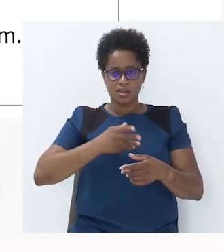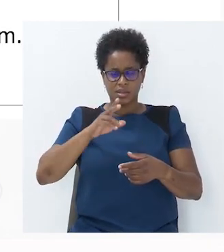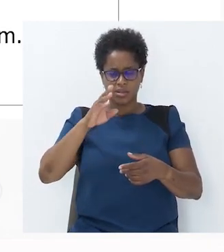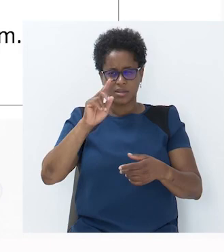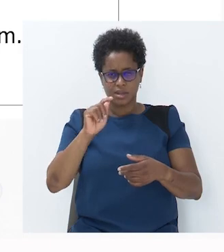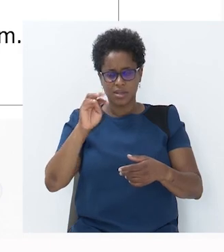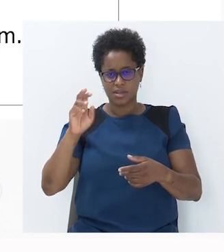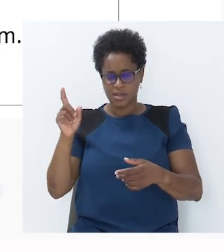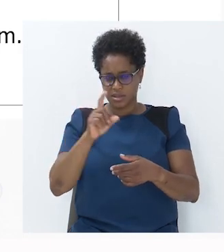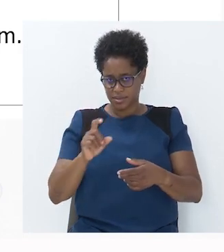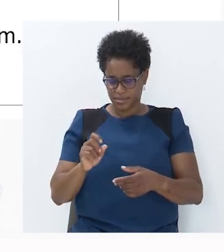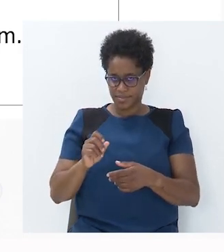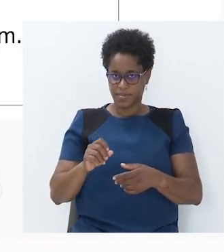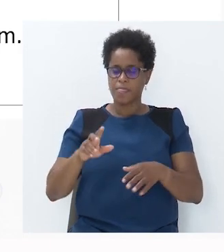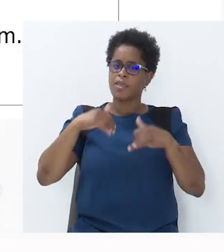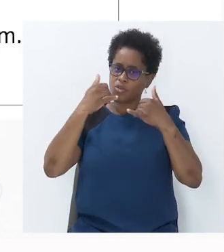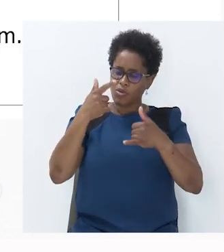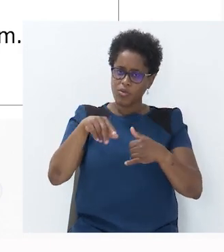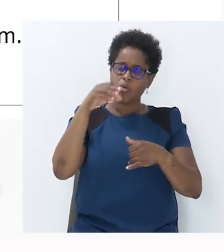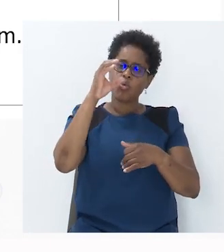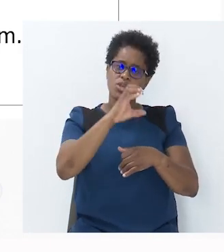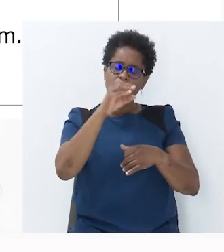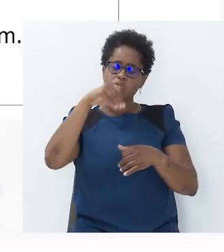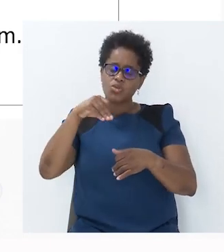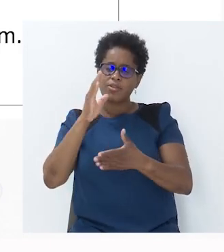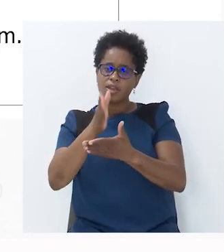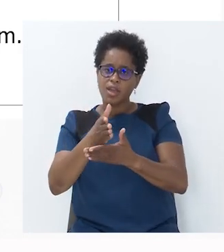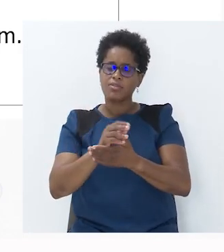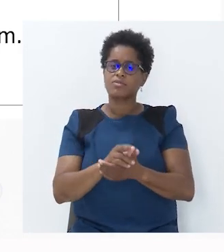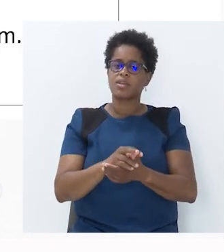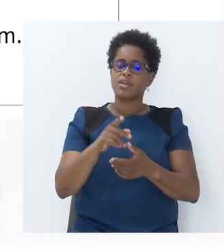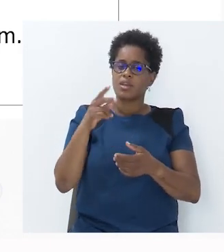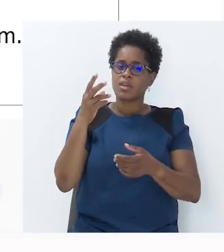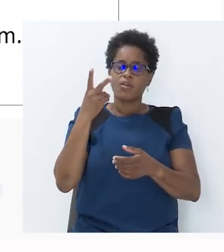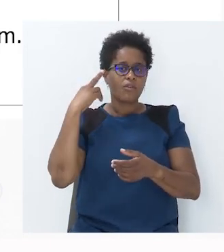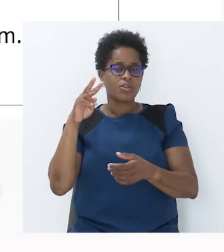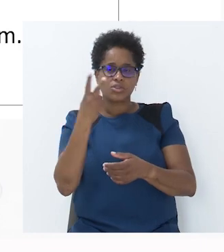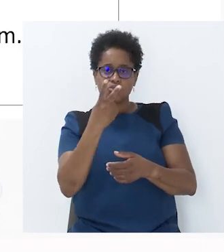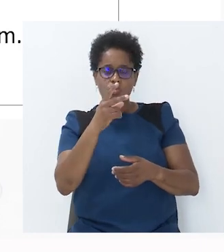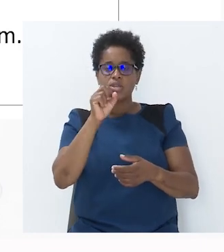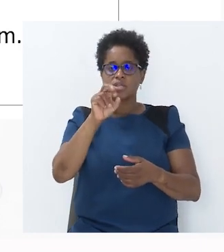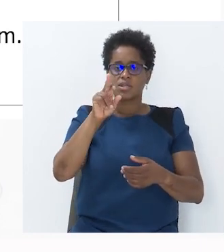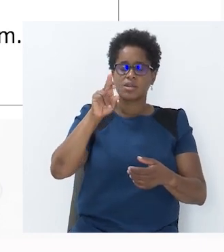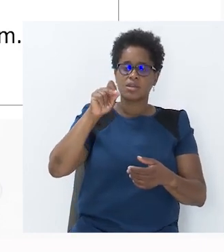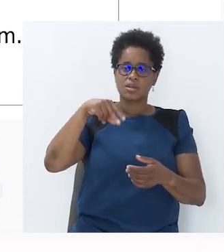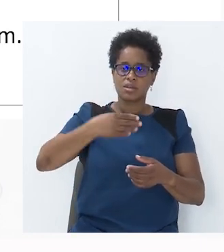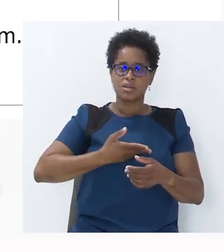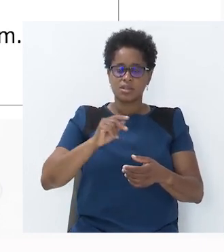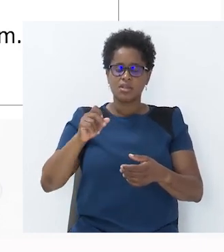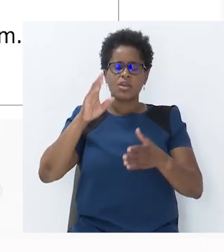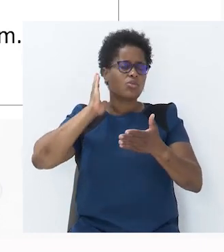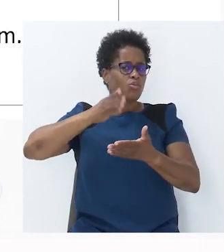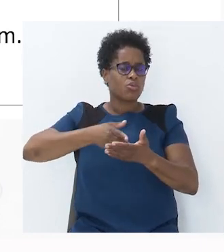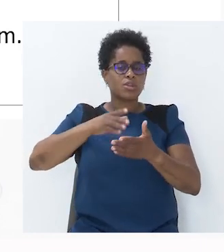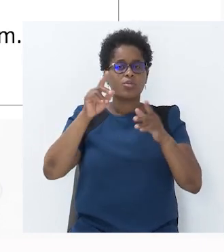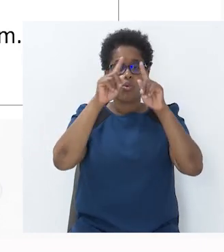valor da razão, entre as duas grandezas. Por último, gráfico de proporcionalidade direta, ou